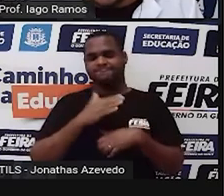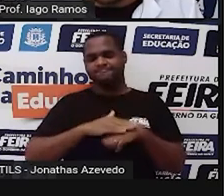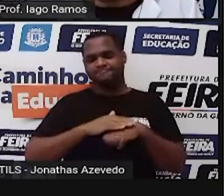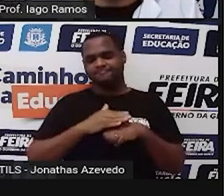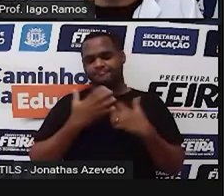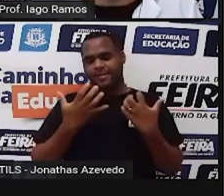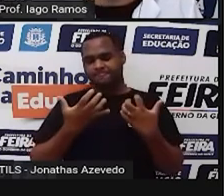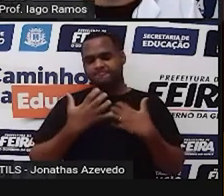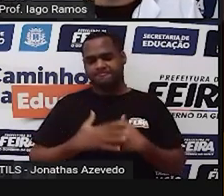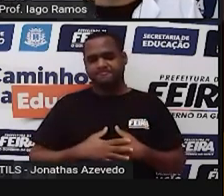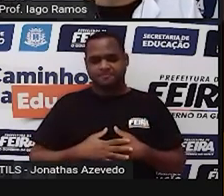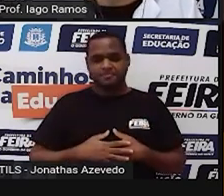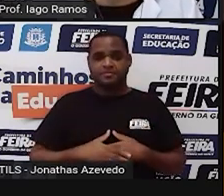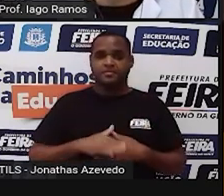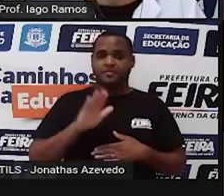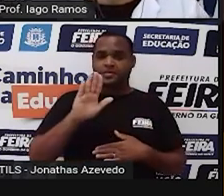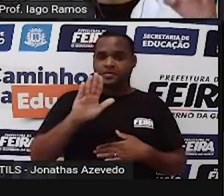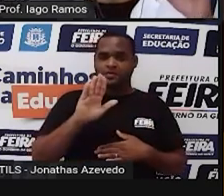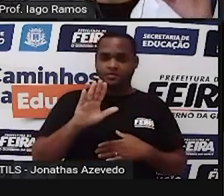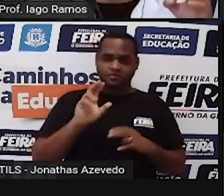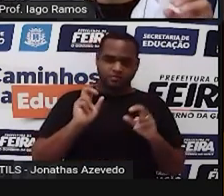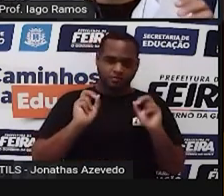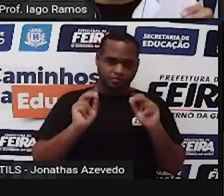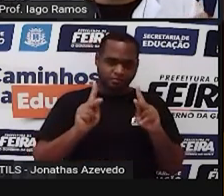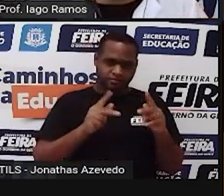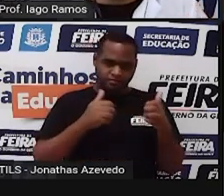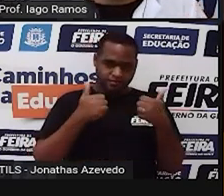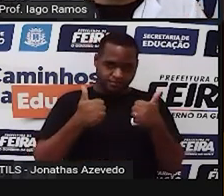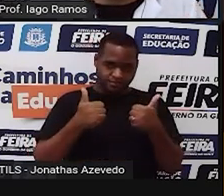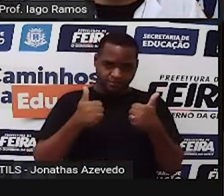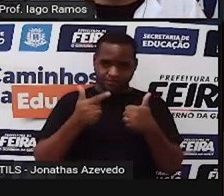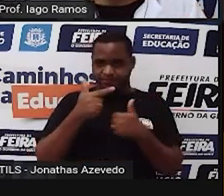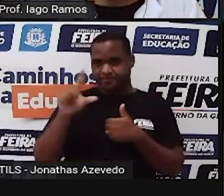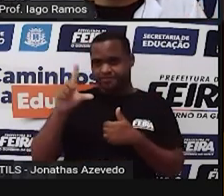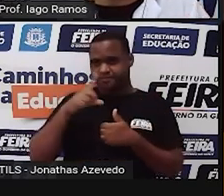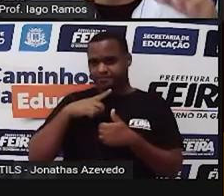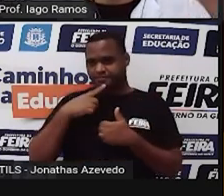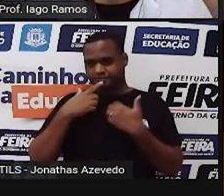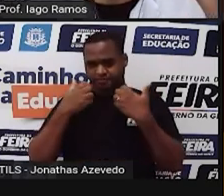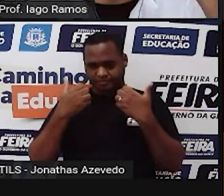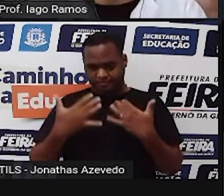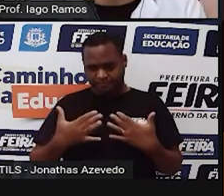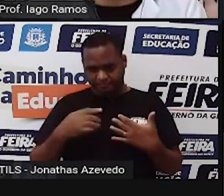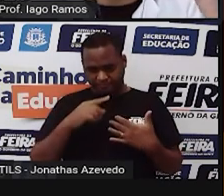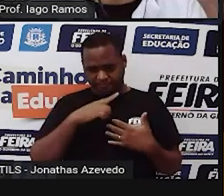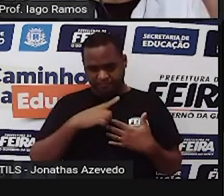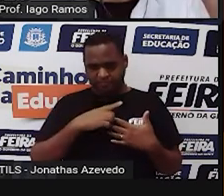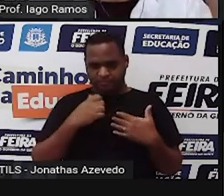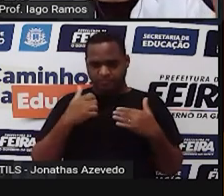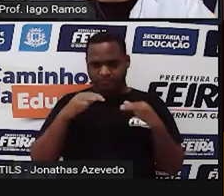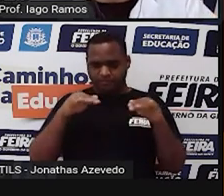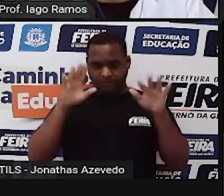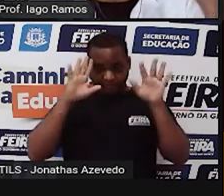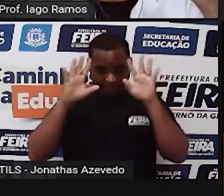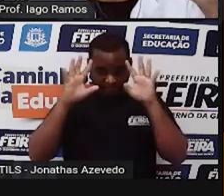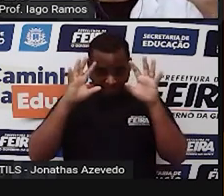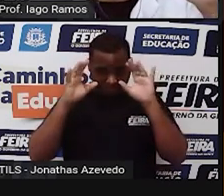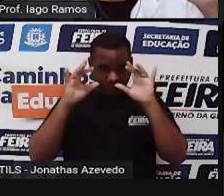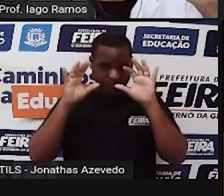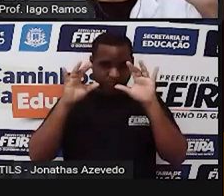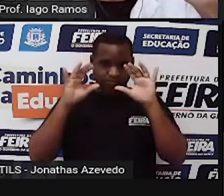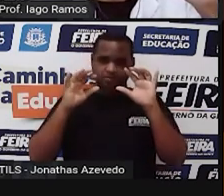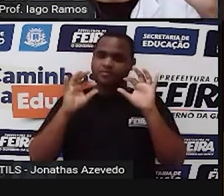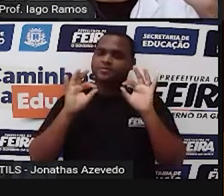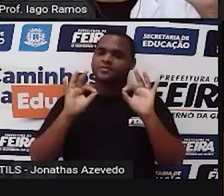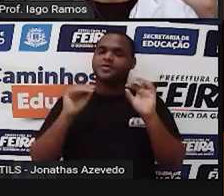Certo? Mas, outro momento para respirar, para preparar o cérebro, né? Para